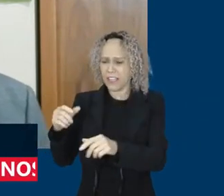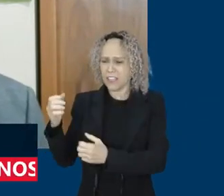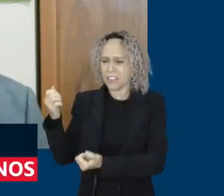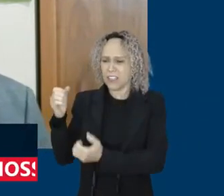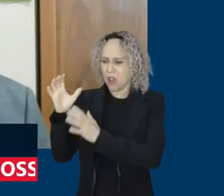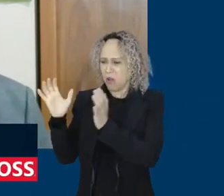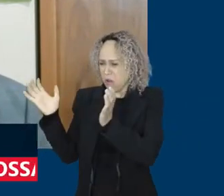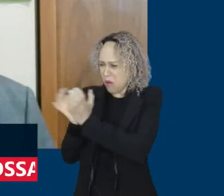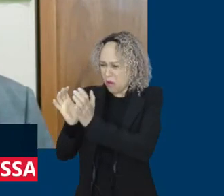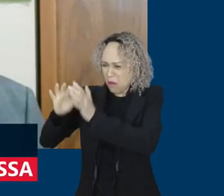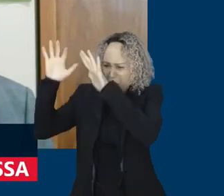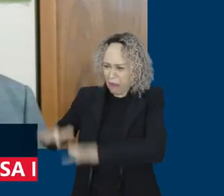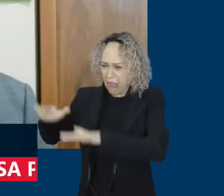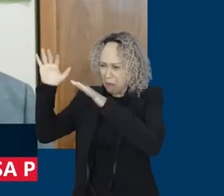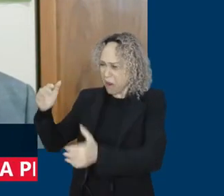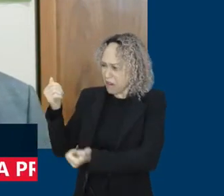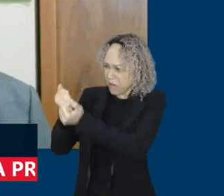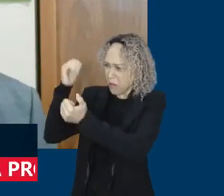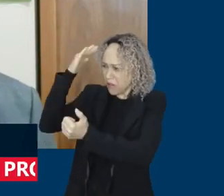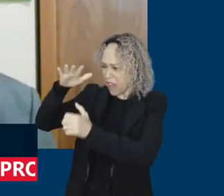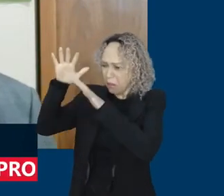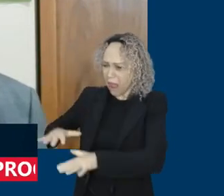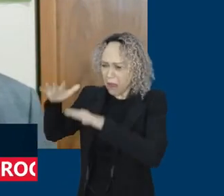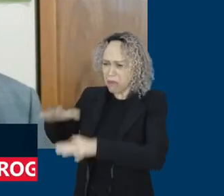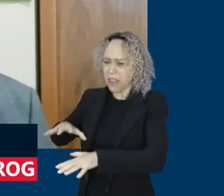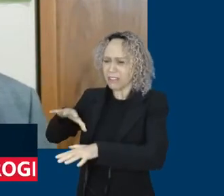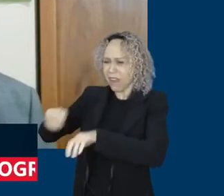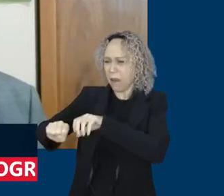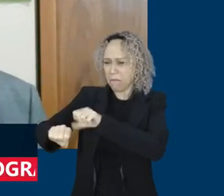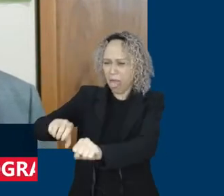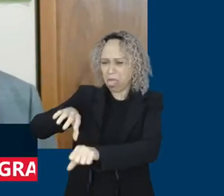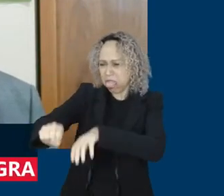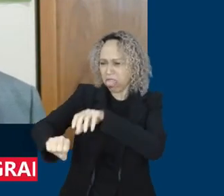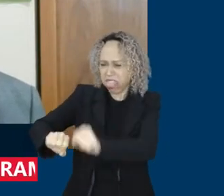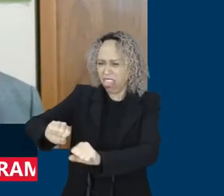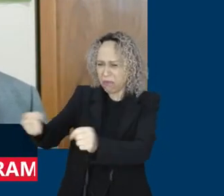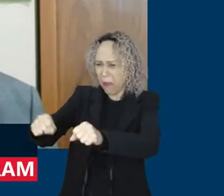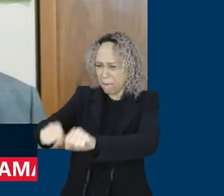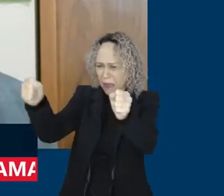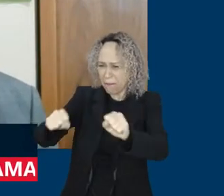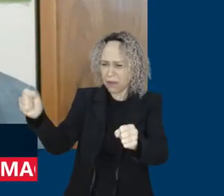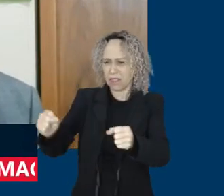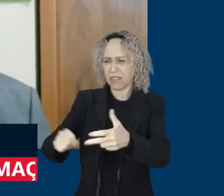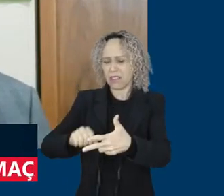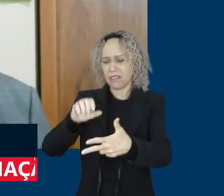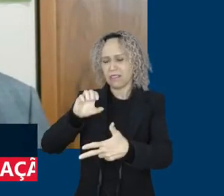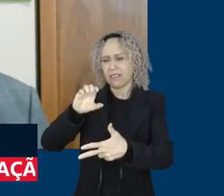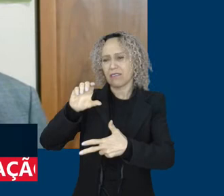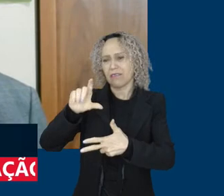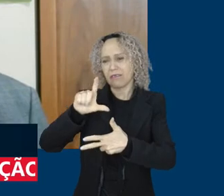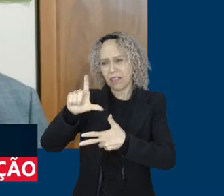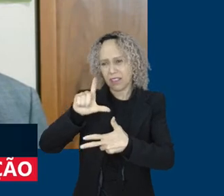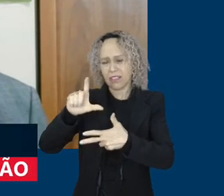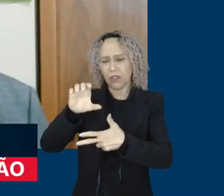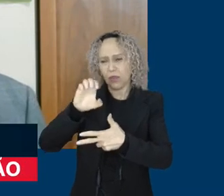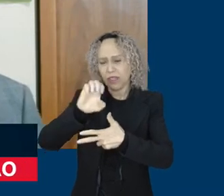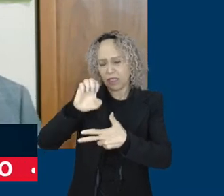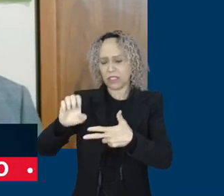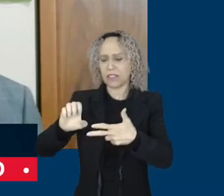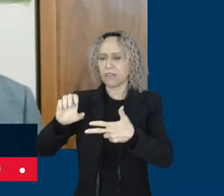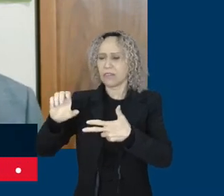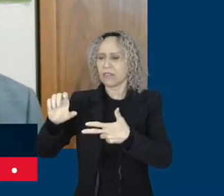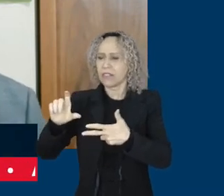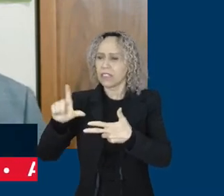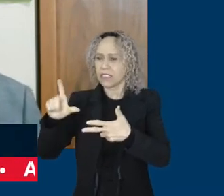E é isso que nós vamos demonstrar. E que dentro desse processo de golpe, o principal autor dele, o principal mandante,